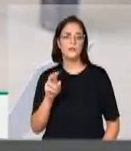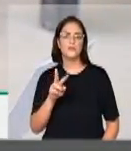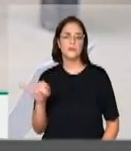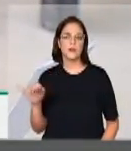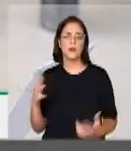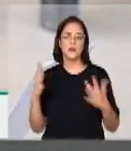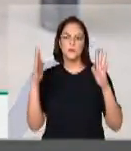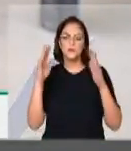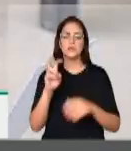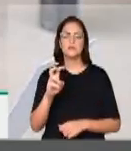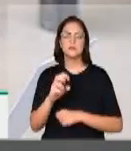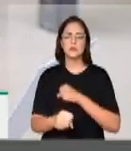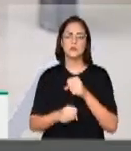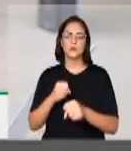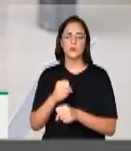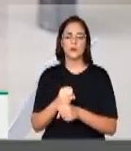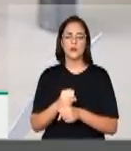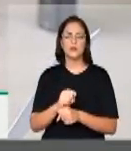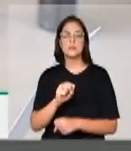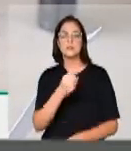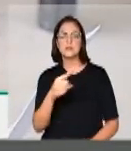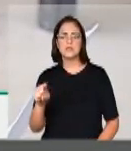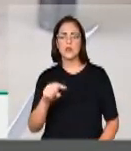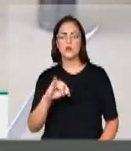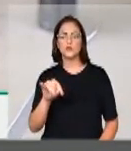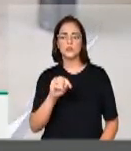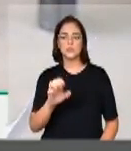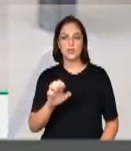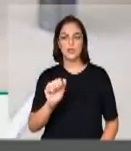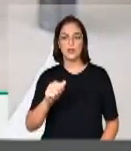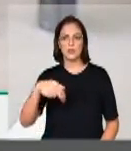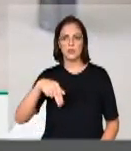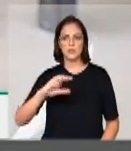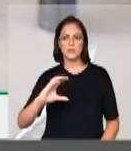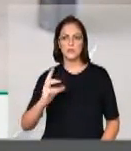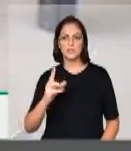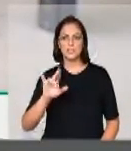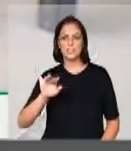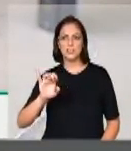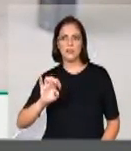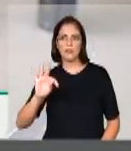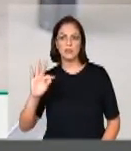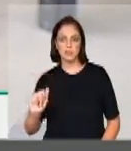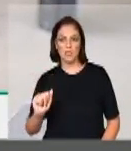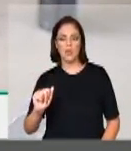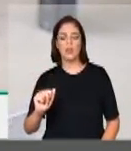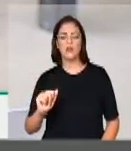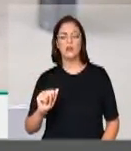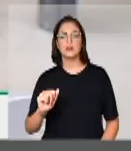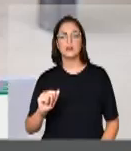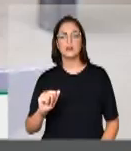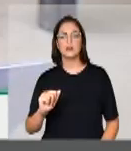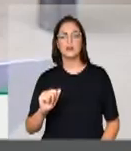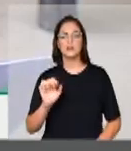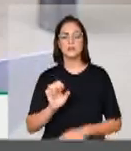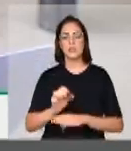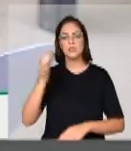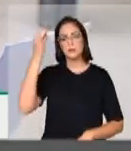cinco anos da colonização de São José de Anchieta, do Santuário Nacional de Anchieta, no nosso querido estado do Espírito Santo.